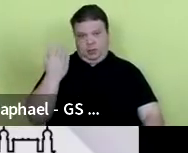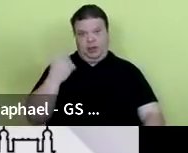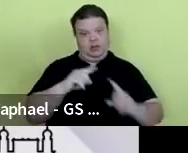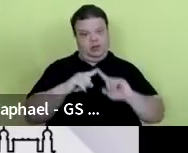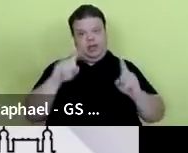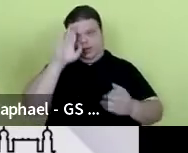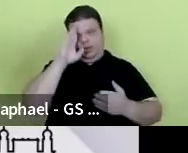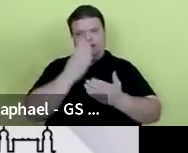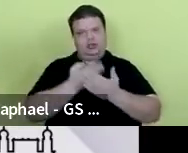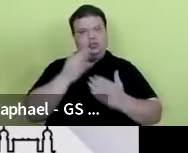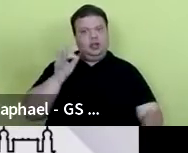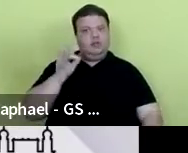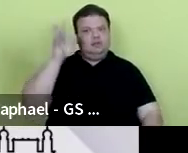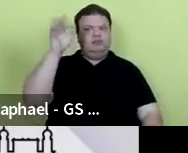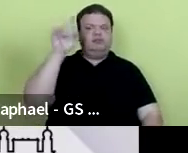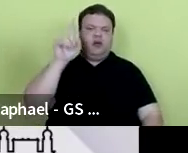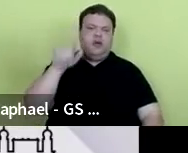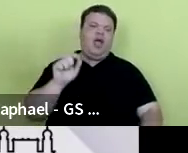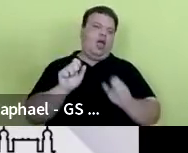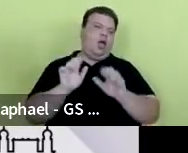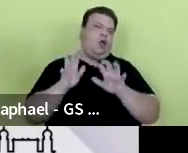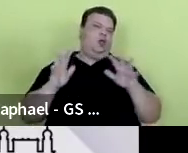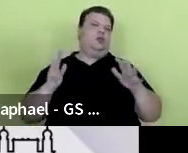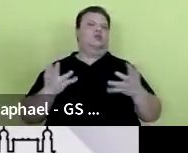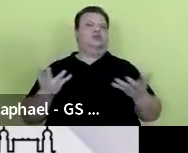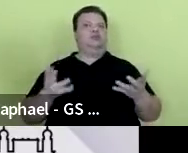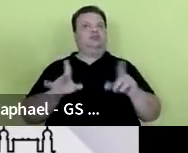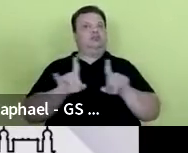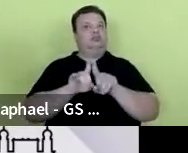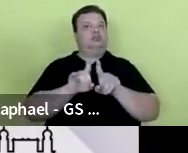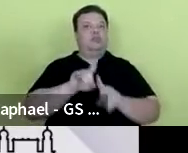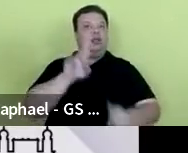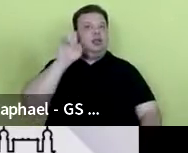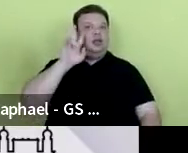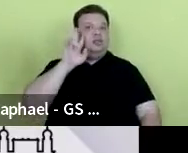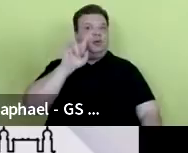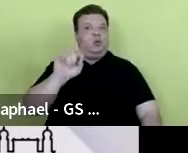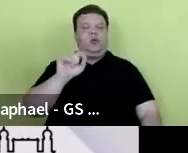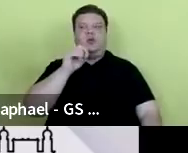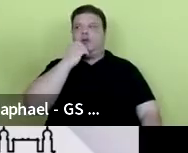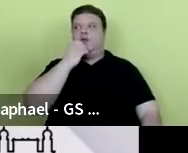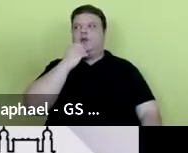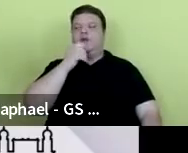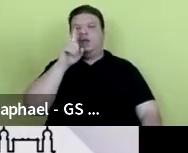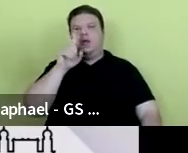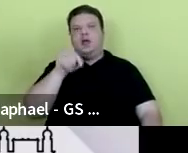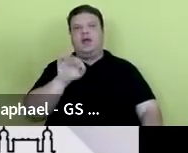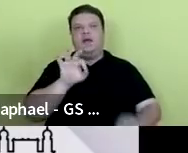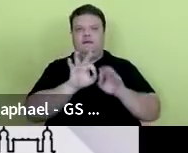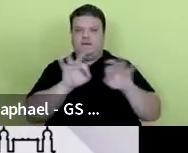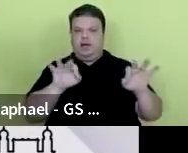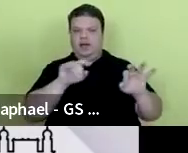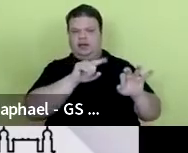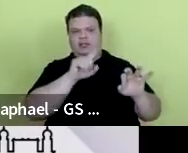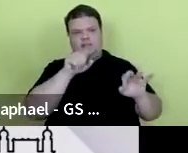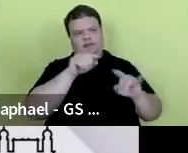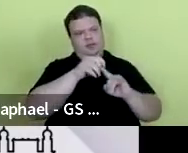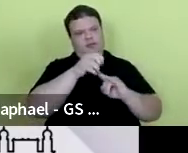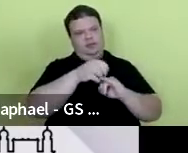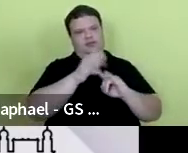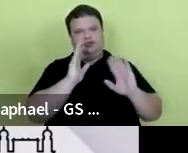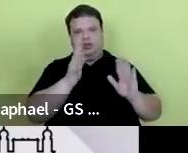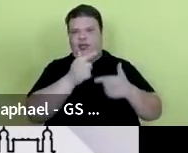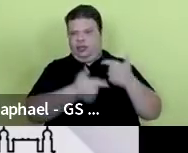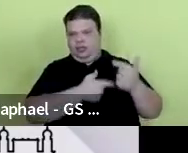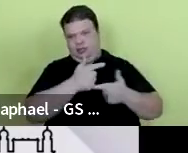futuro é agora, aliás, esse foi um lema que a gente já trabalhou com a